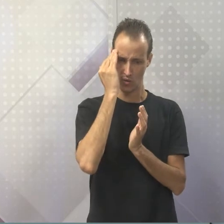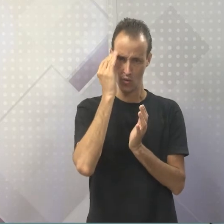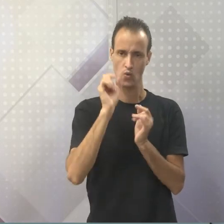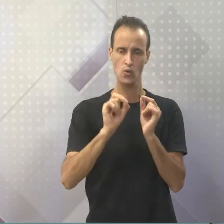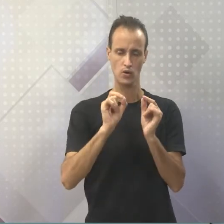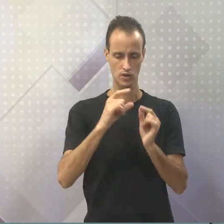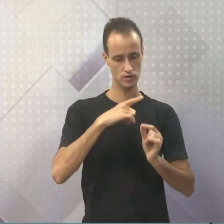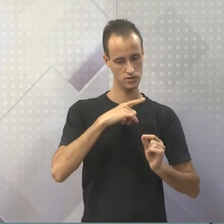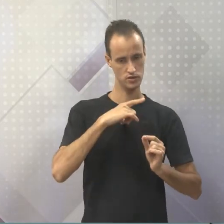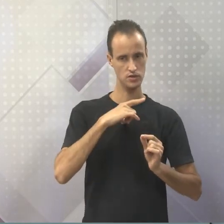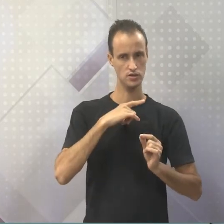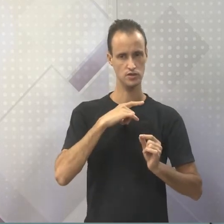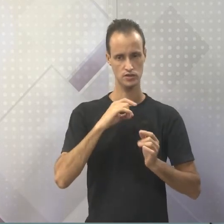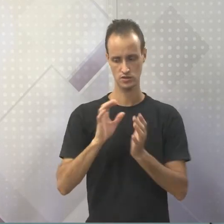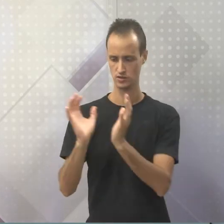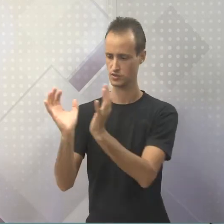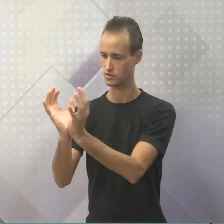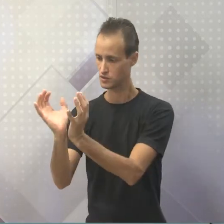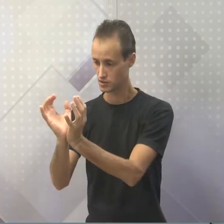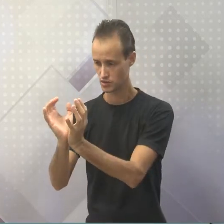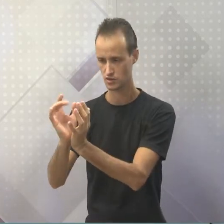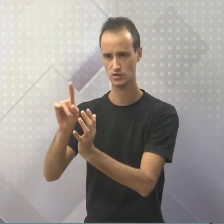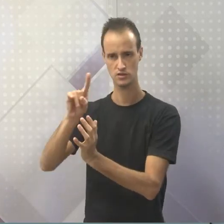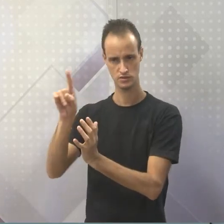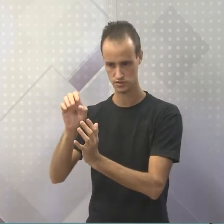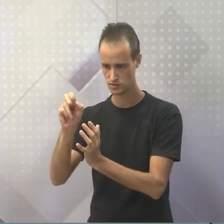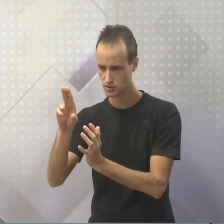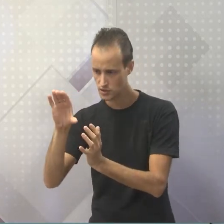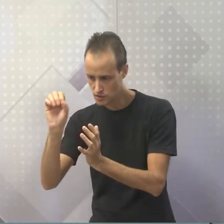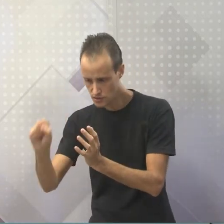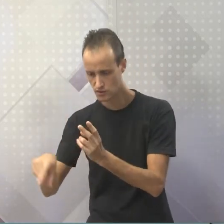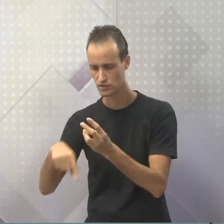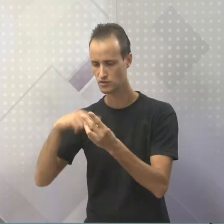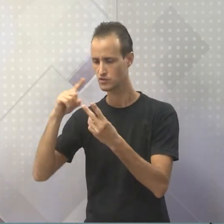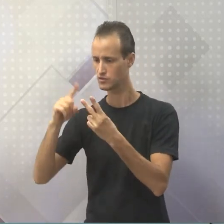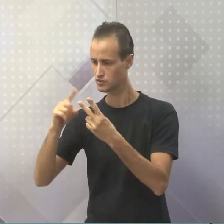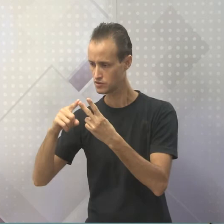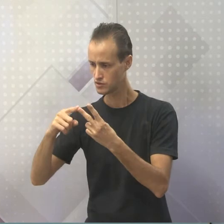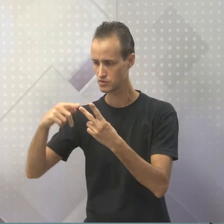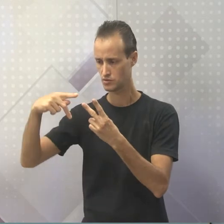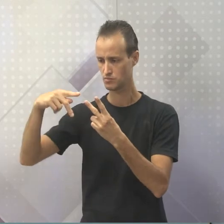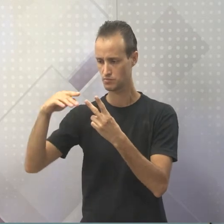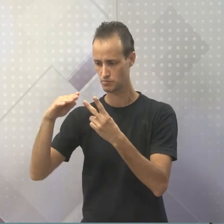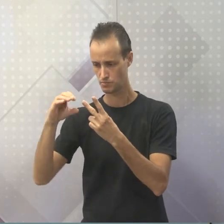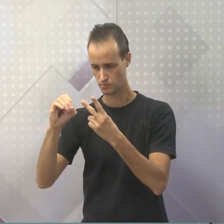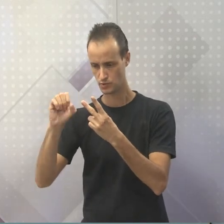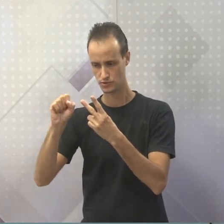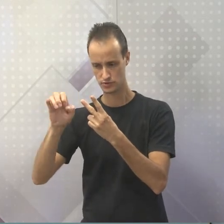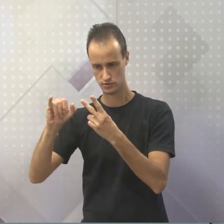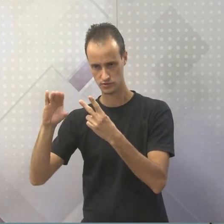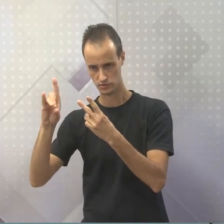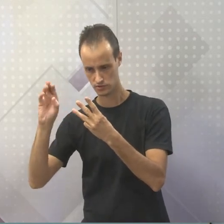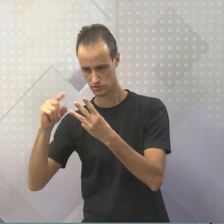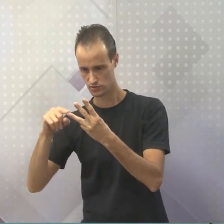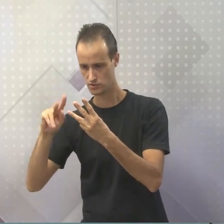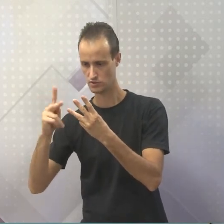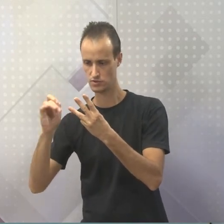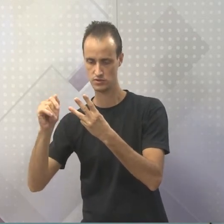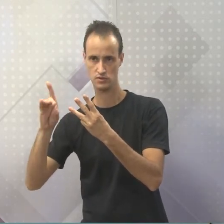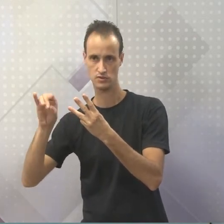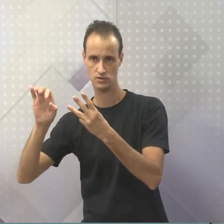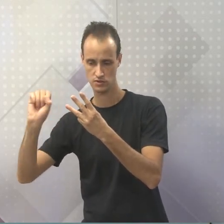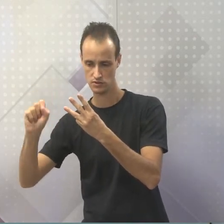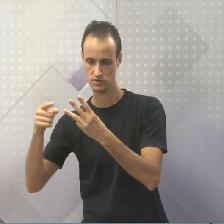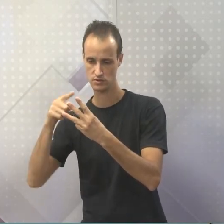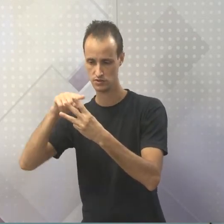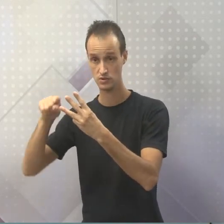Zeus e sua turma, vamos dizer, antes Zeus, Poseidon e Hades, que eram os três irmãos, existiram outros